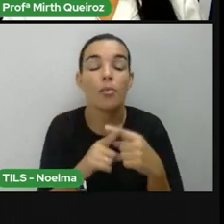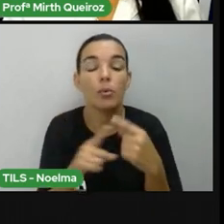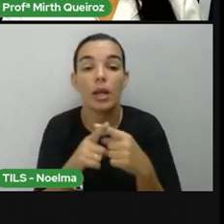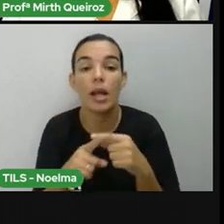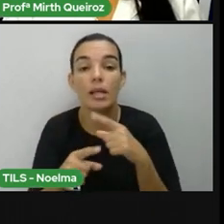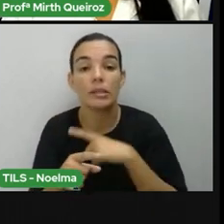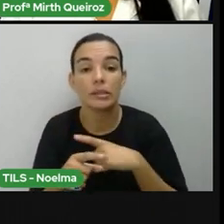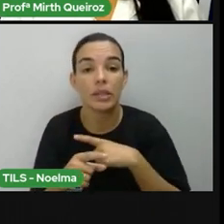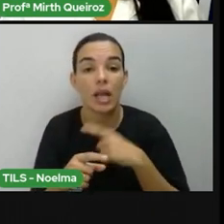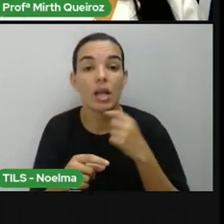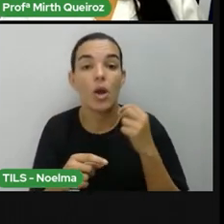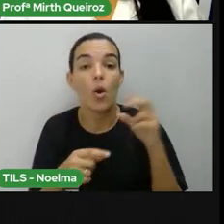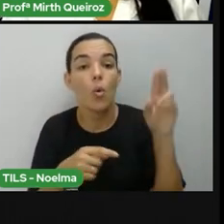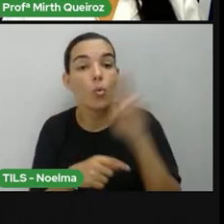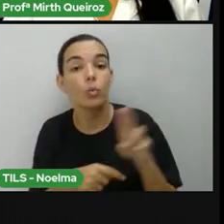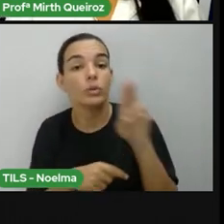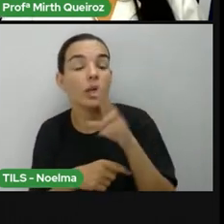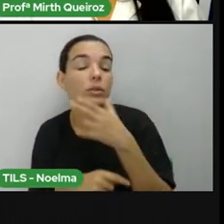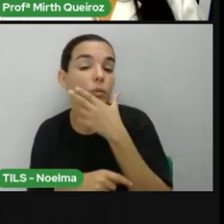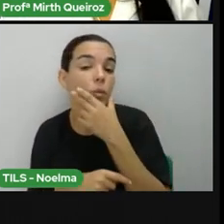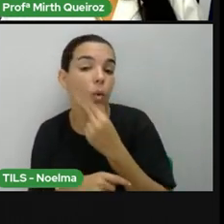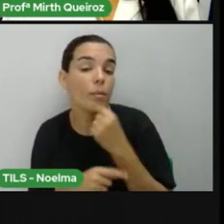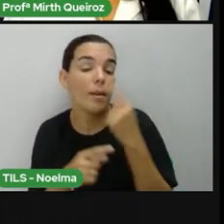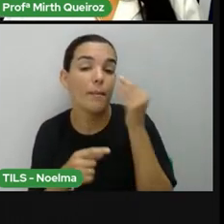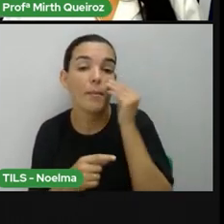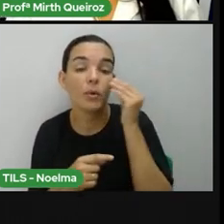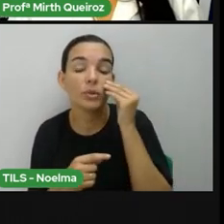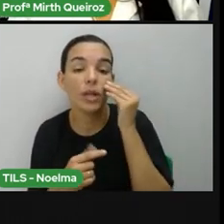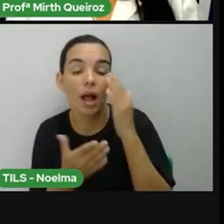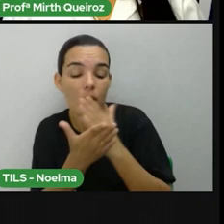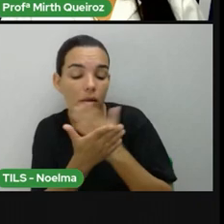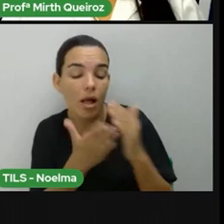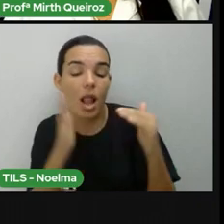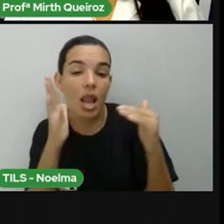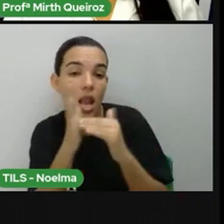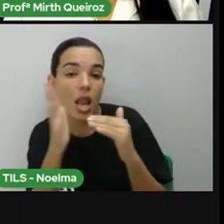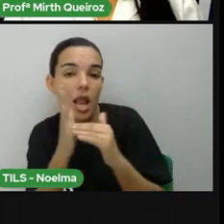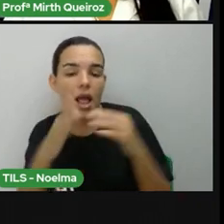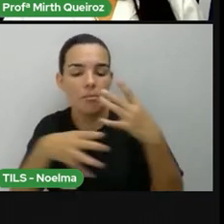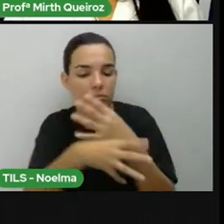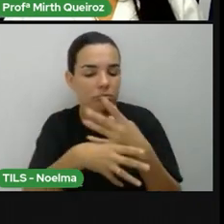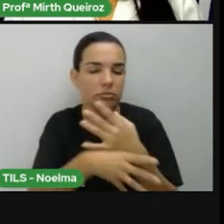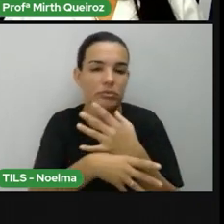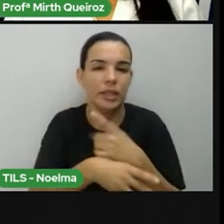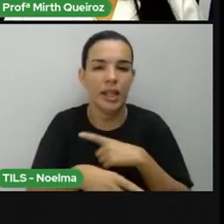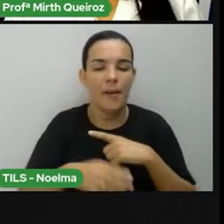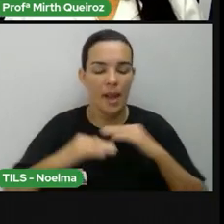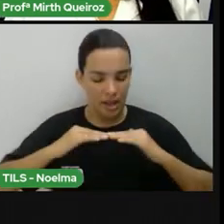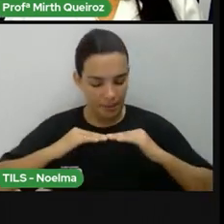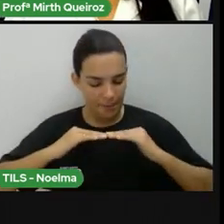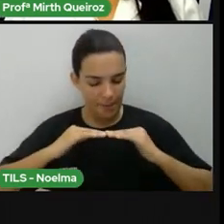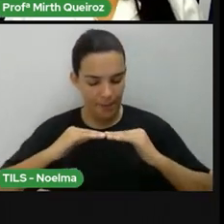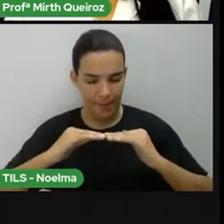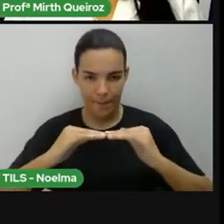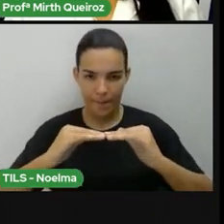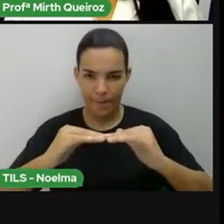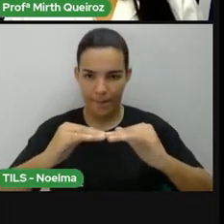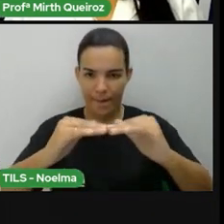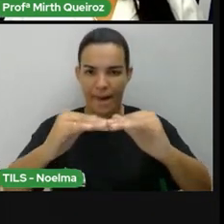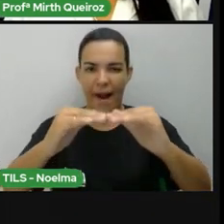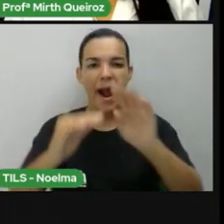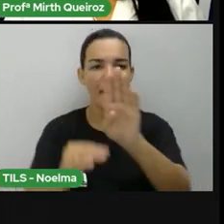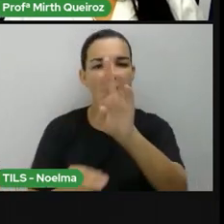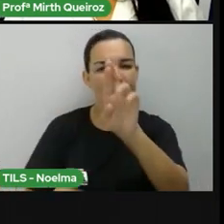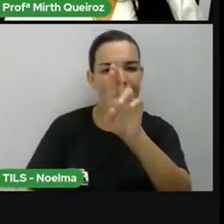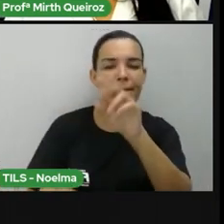poder a gente identificar aí o limite territorial. Além disso, tem as estradas, né, as próprias